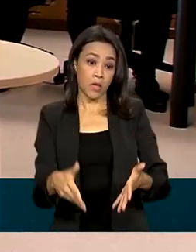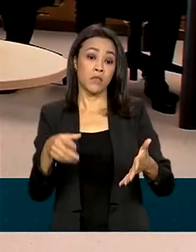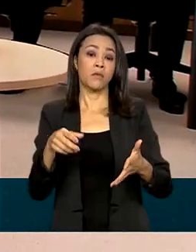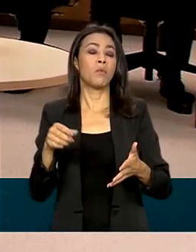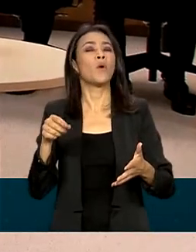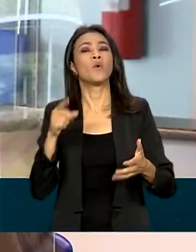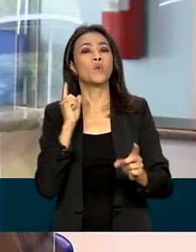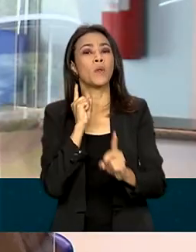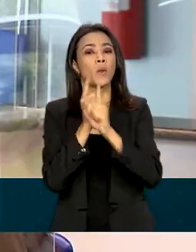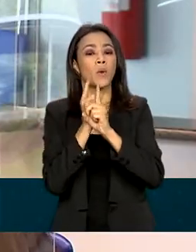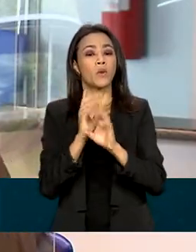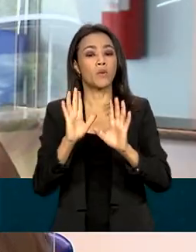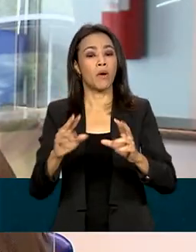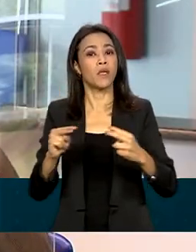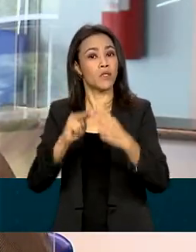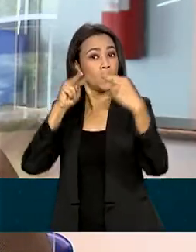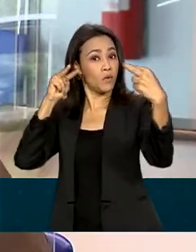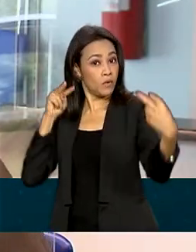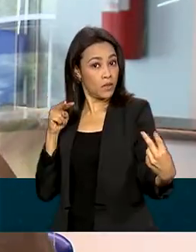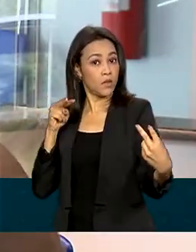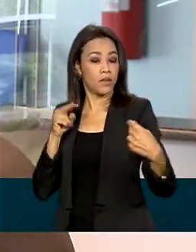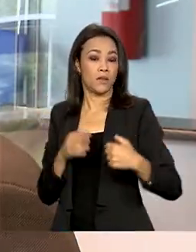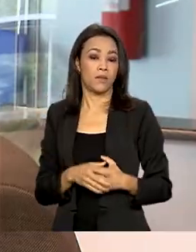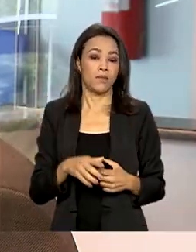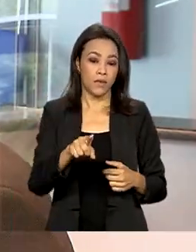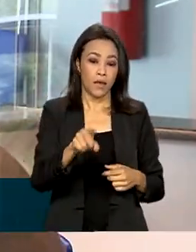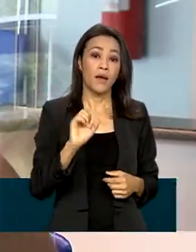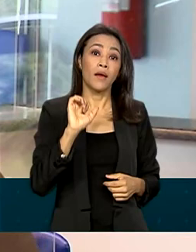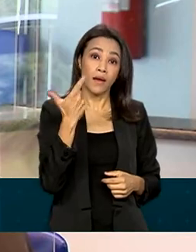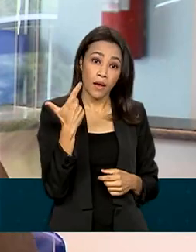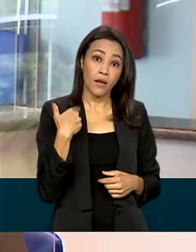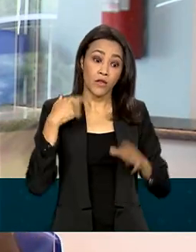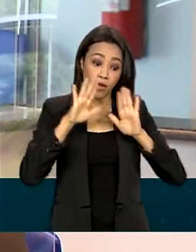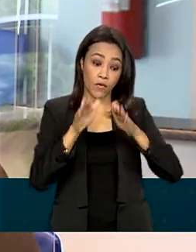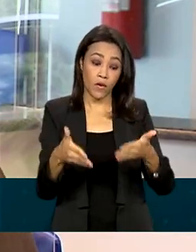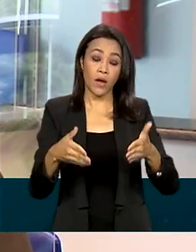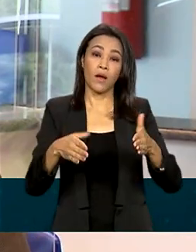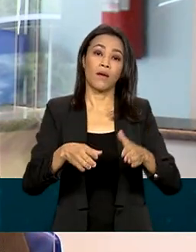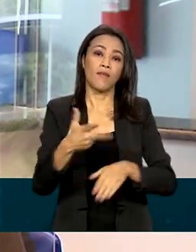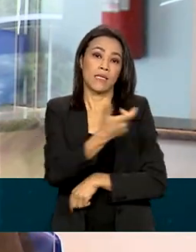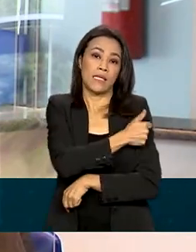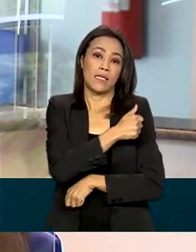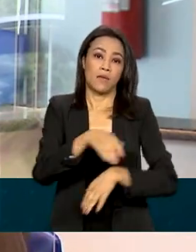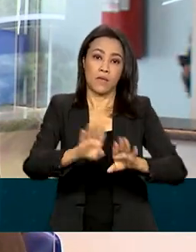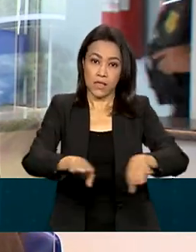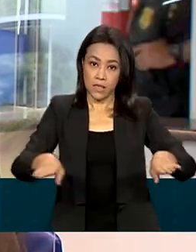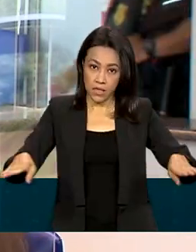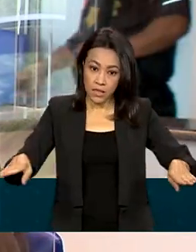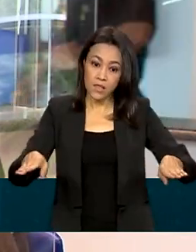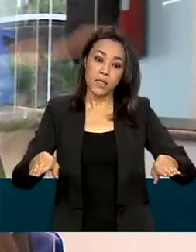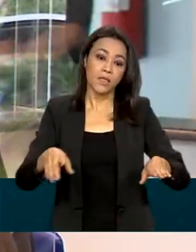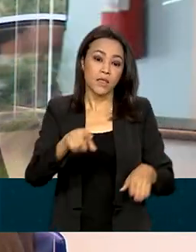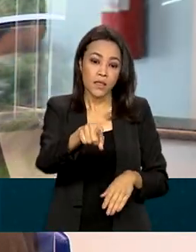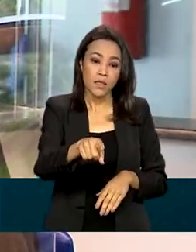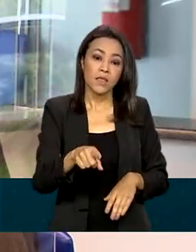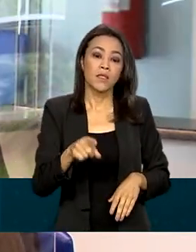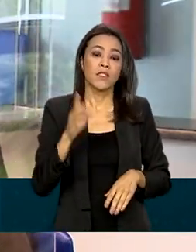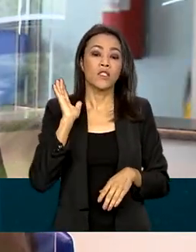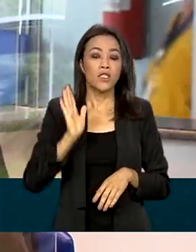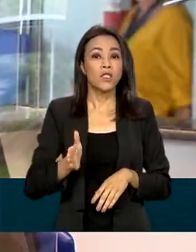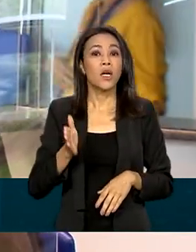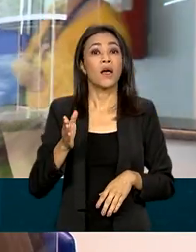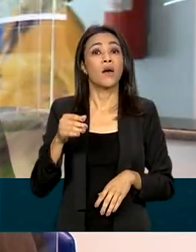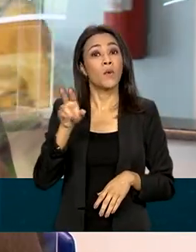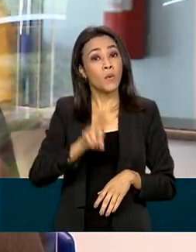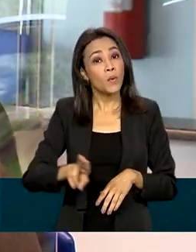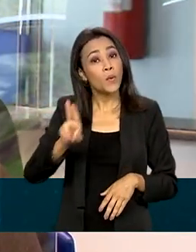videoconferência. É claro que haverá uma prioridade para a vacinação das crianças, como foi dito, inclusive, com forte utilização da